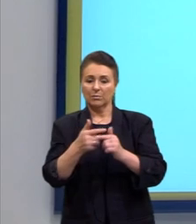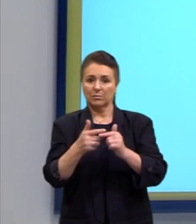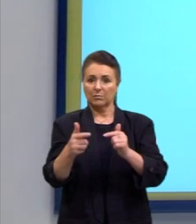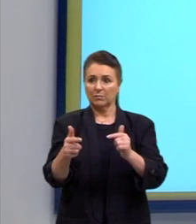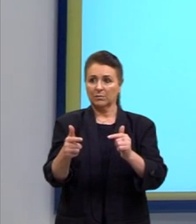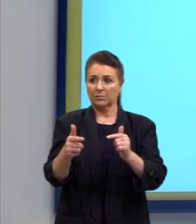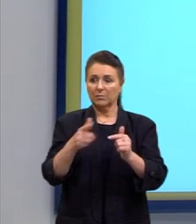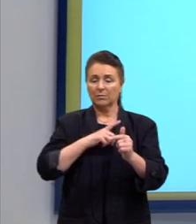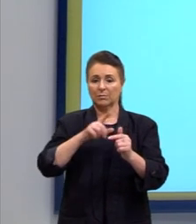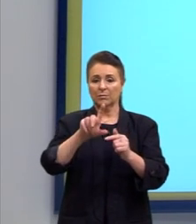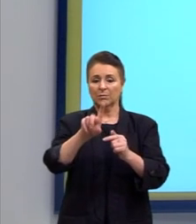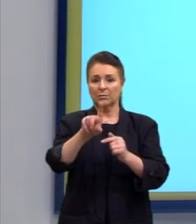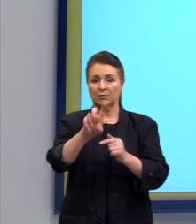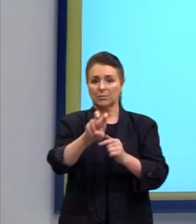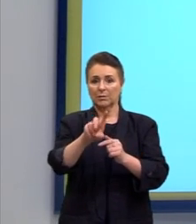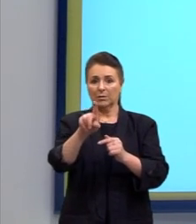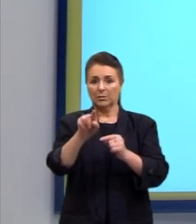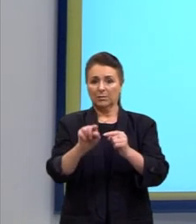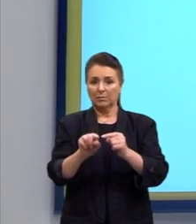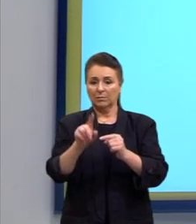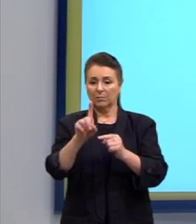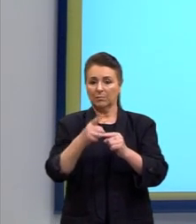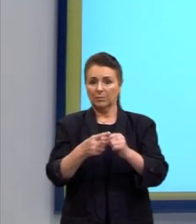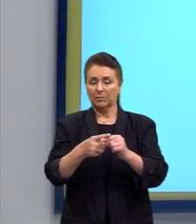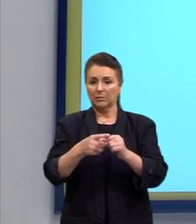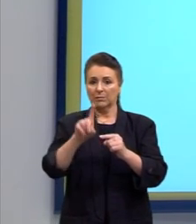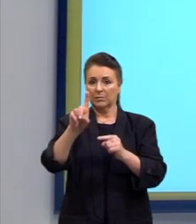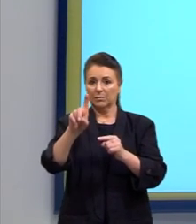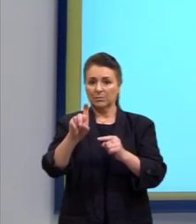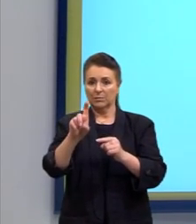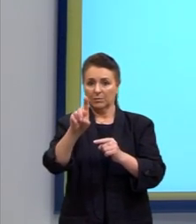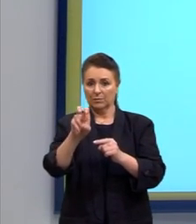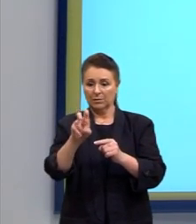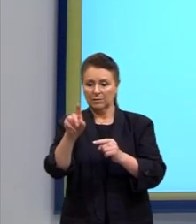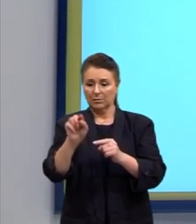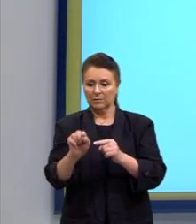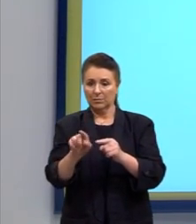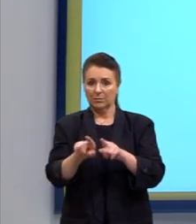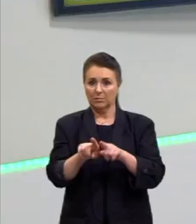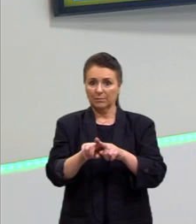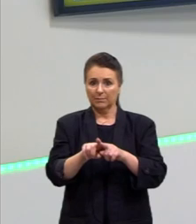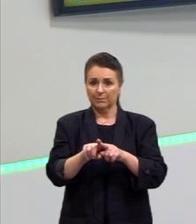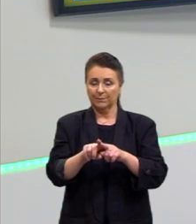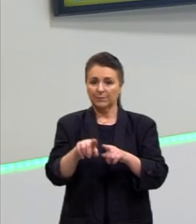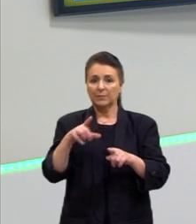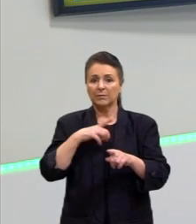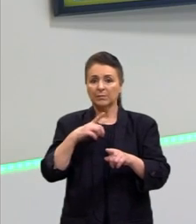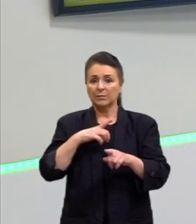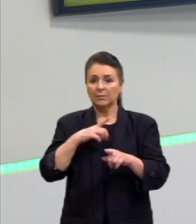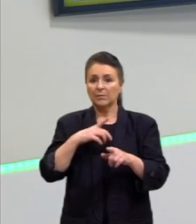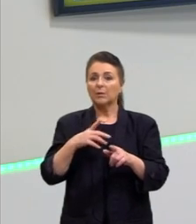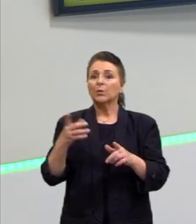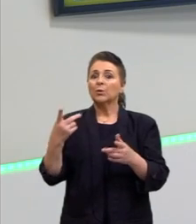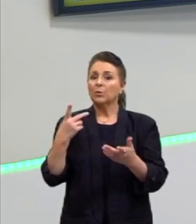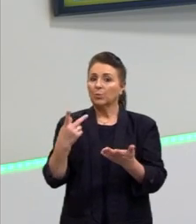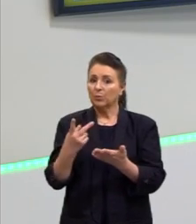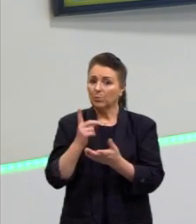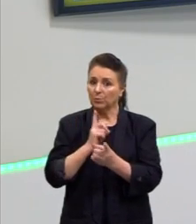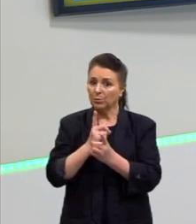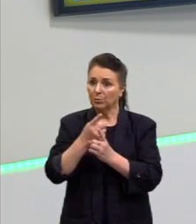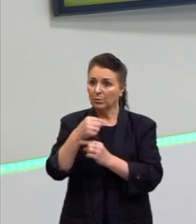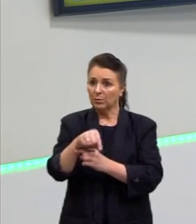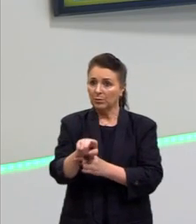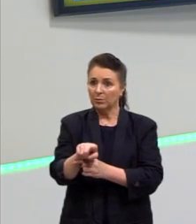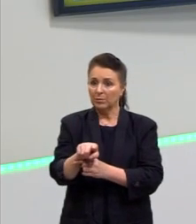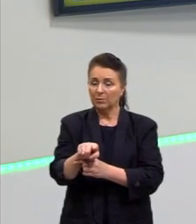pelo fatorial de 5 vezes o fatorial de 10. Prontinho, cheguei em outra expressão. Mas agora